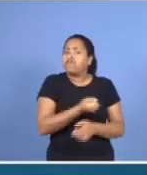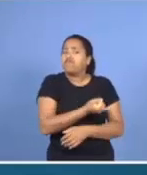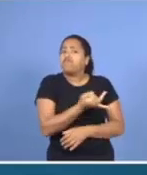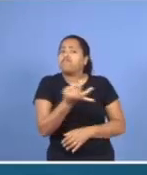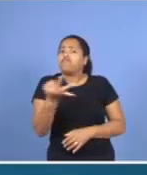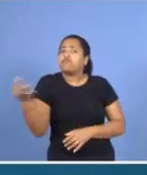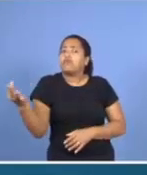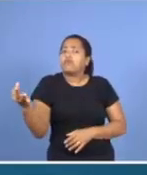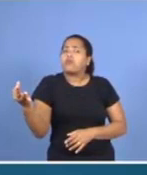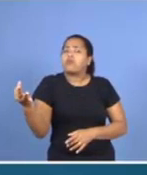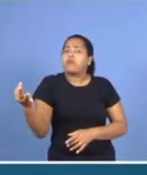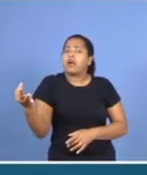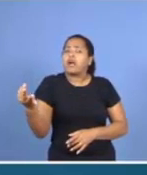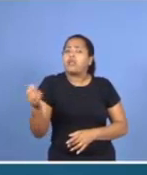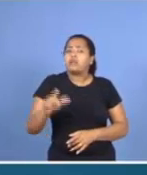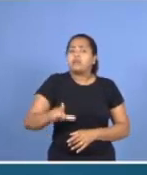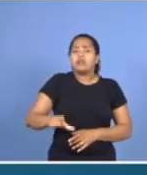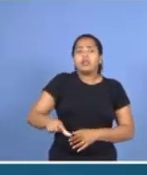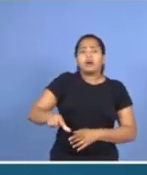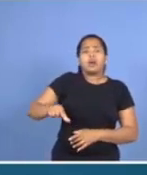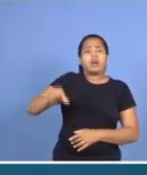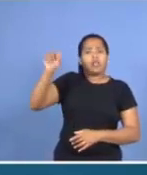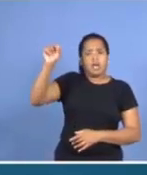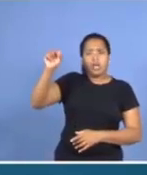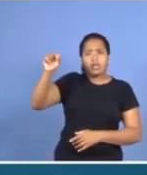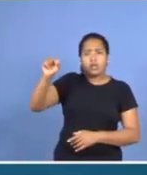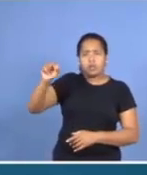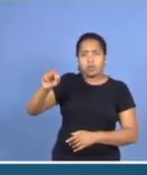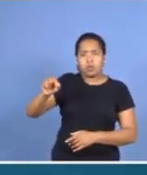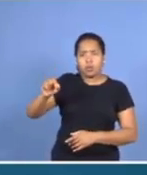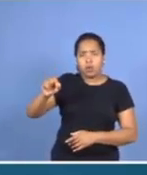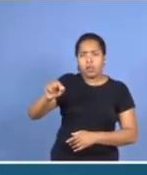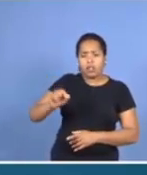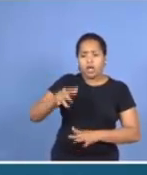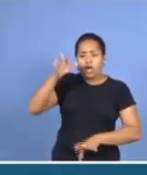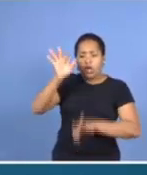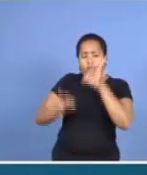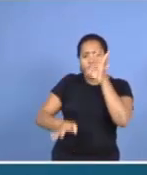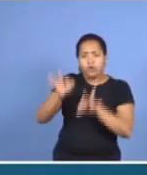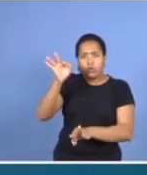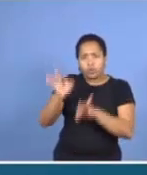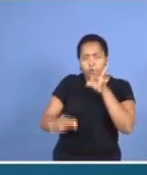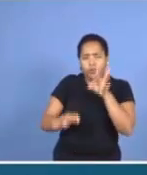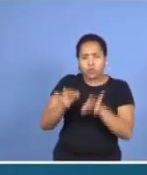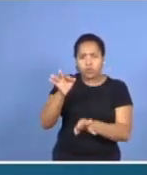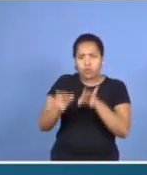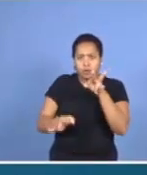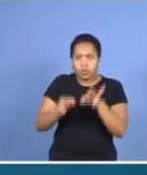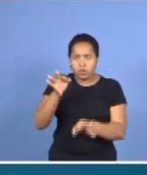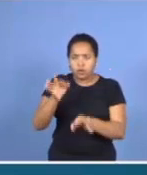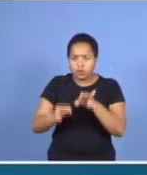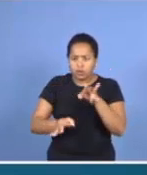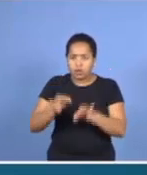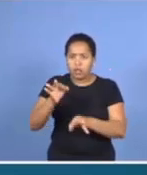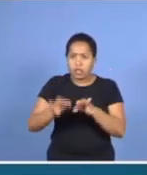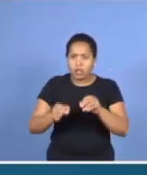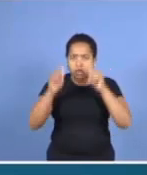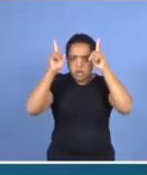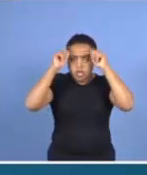posições tomadas pelos nobres e magistrados na reconstrução dos muros de Jerusalém?